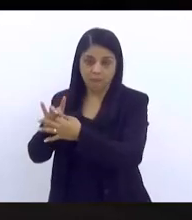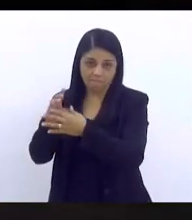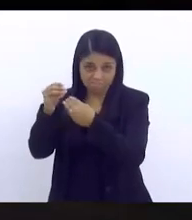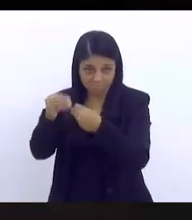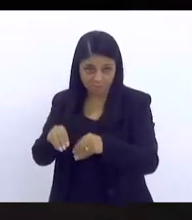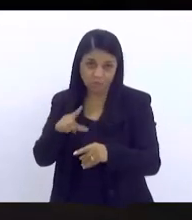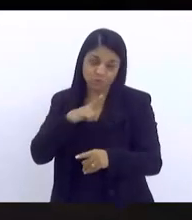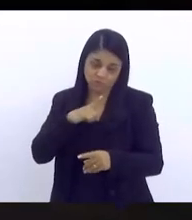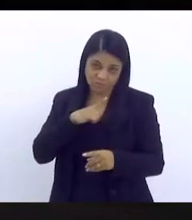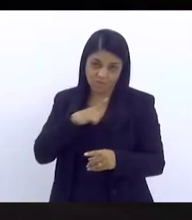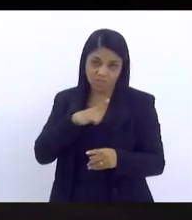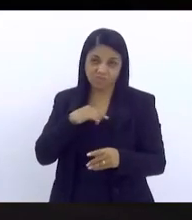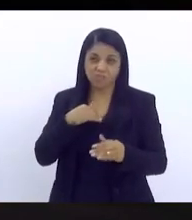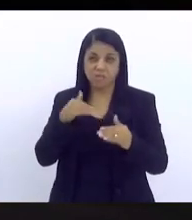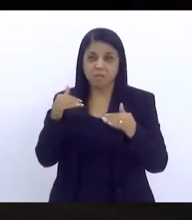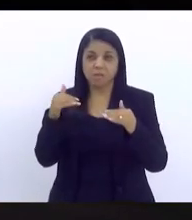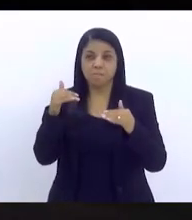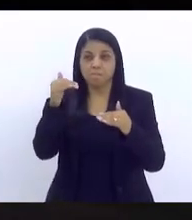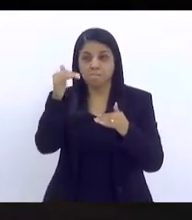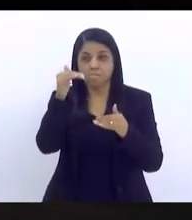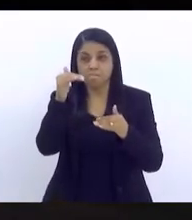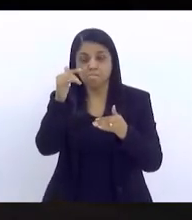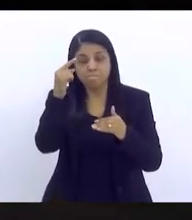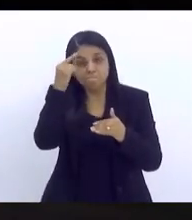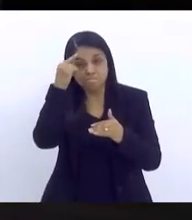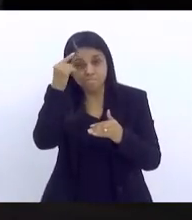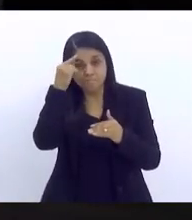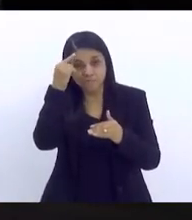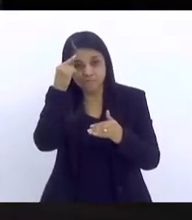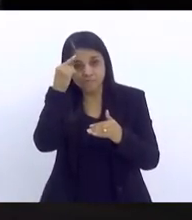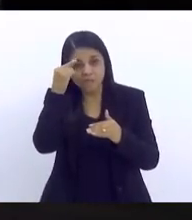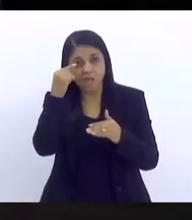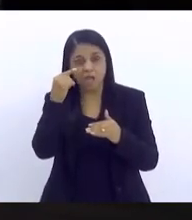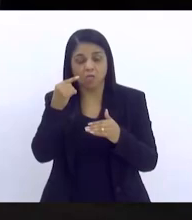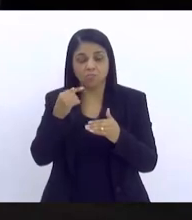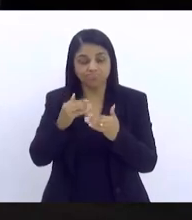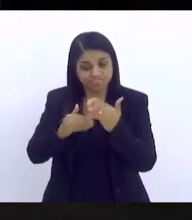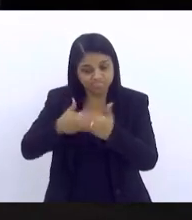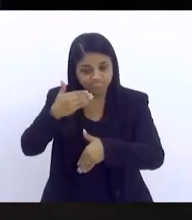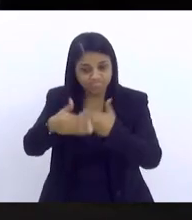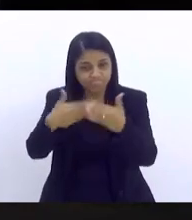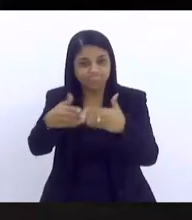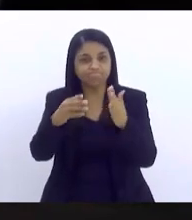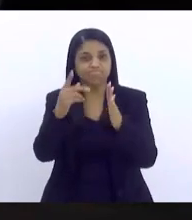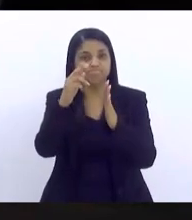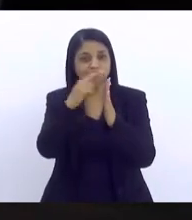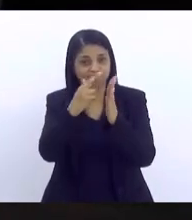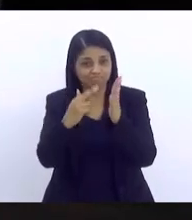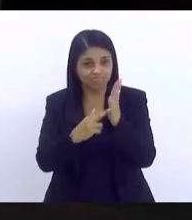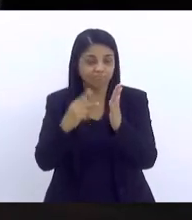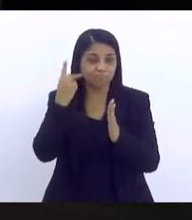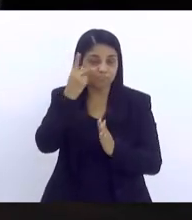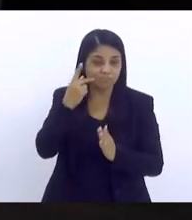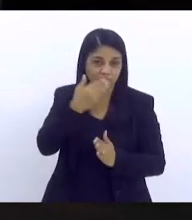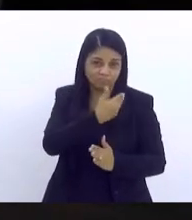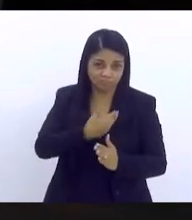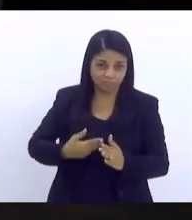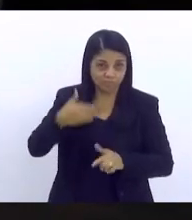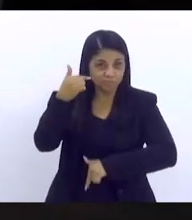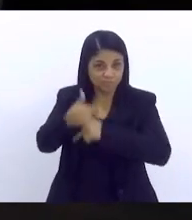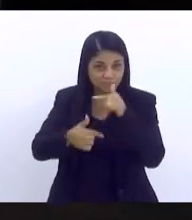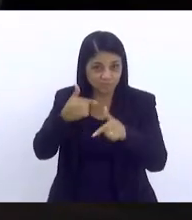pensar, assim, se isso não for instituído como modos operantes de política pública, como um modo de trabalho,